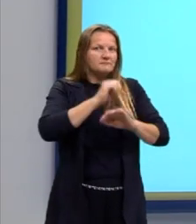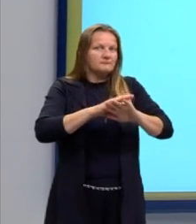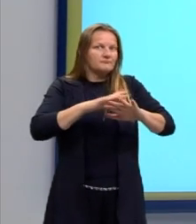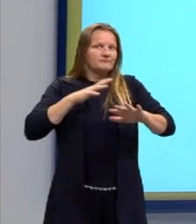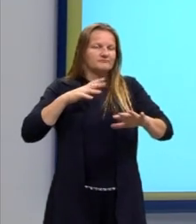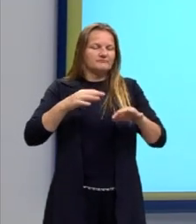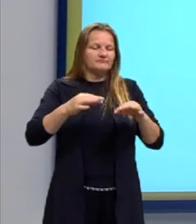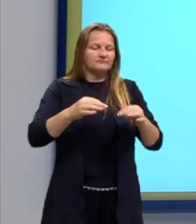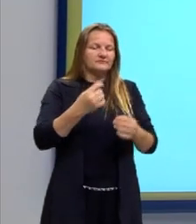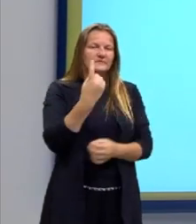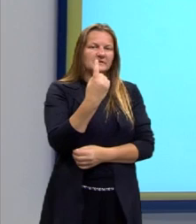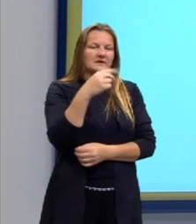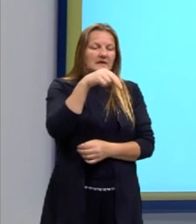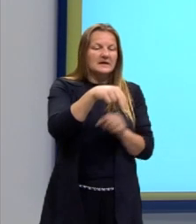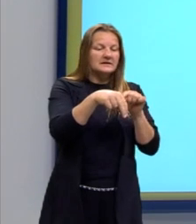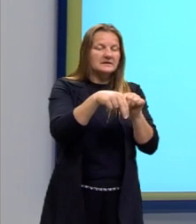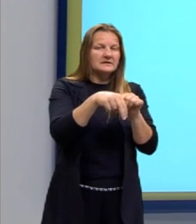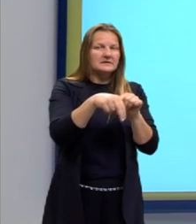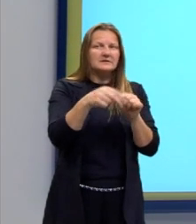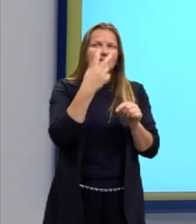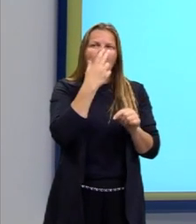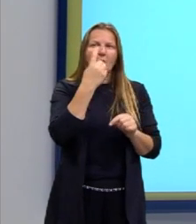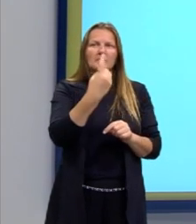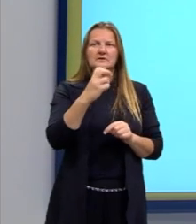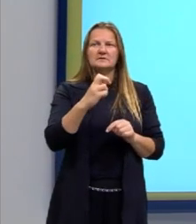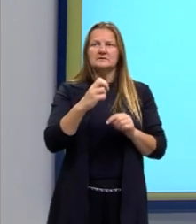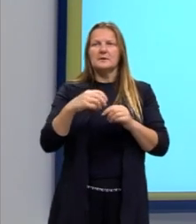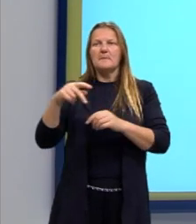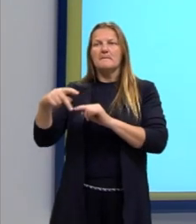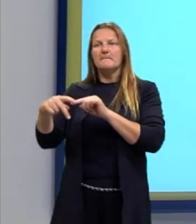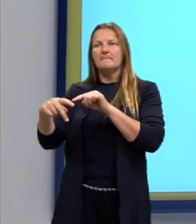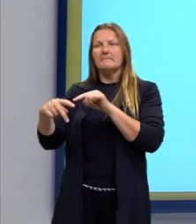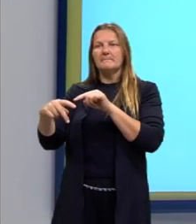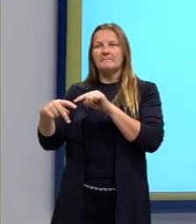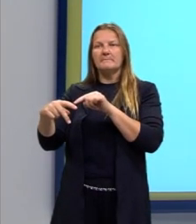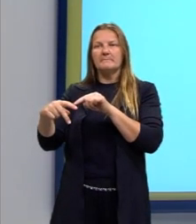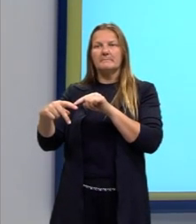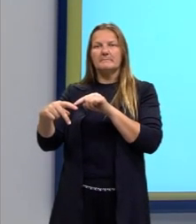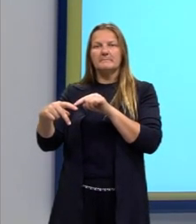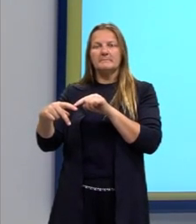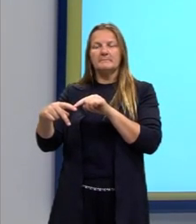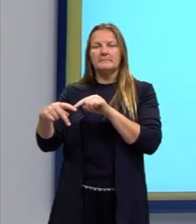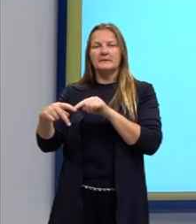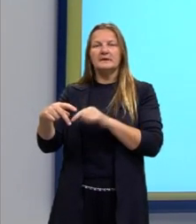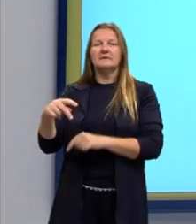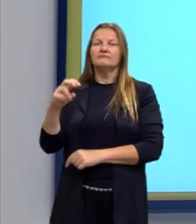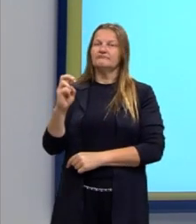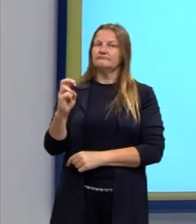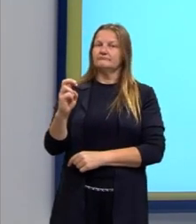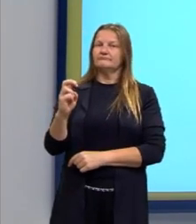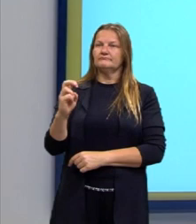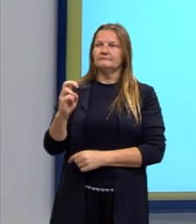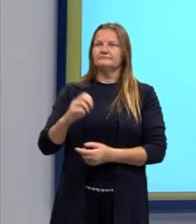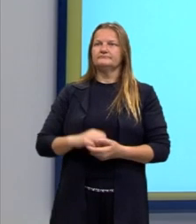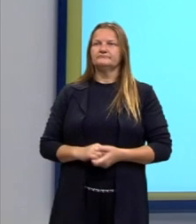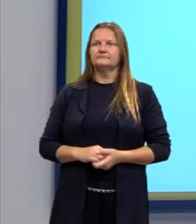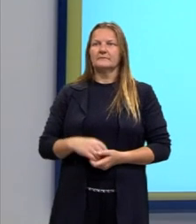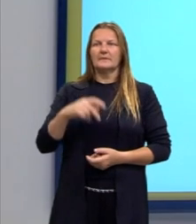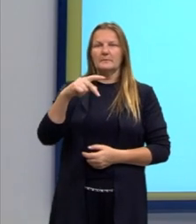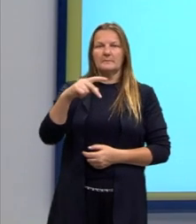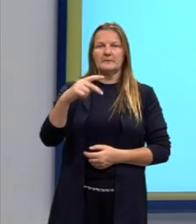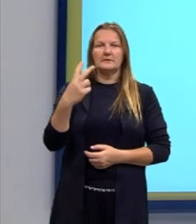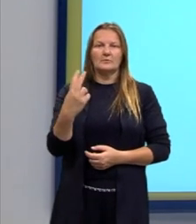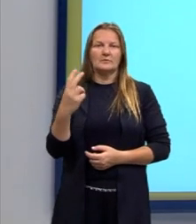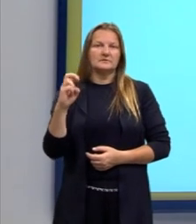então o N é igual a 15, mas eu só quero utilizar cinco tipos de pedra. Então, o P